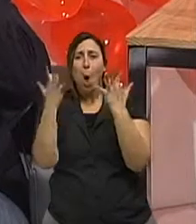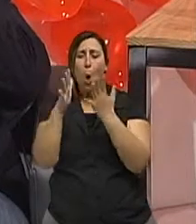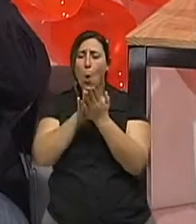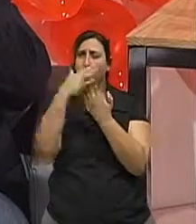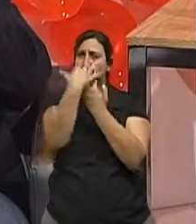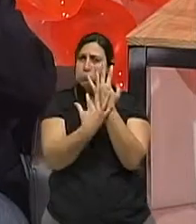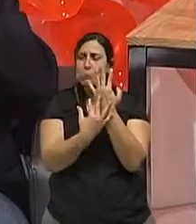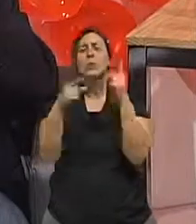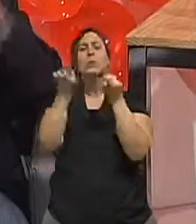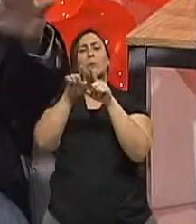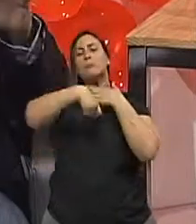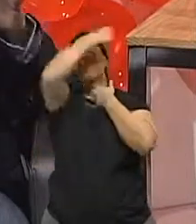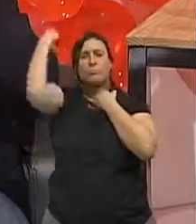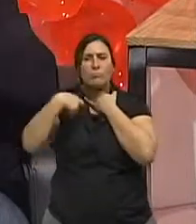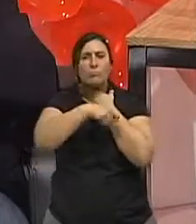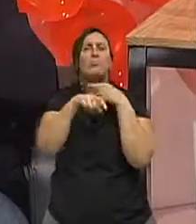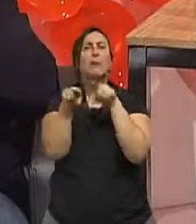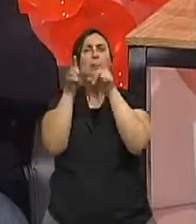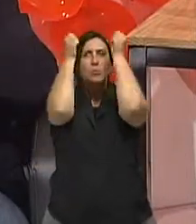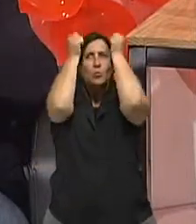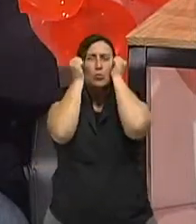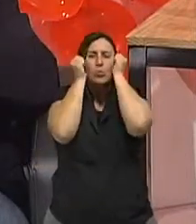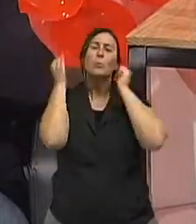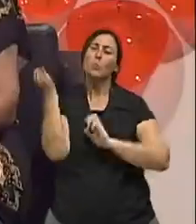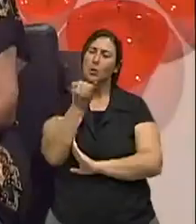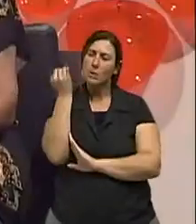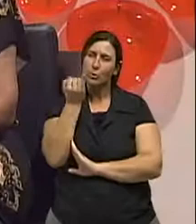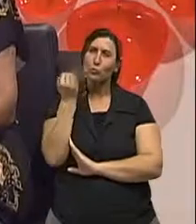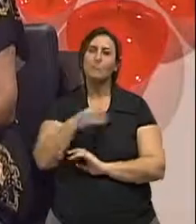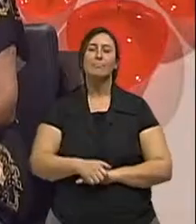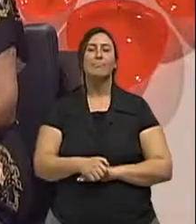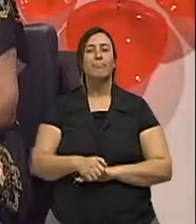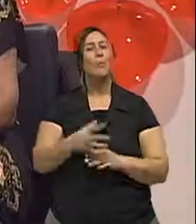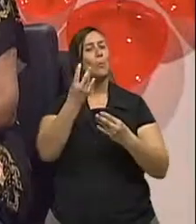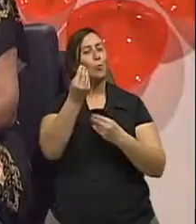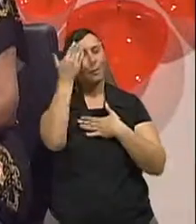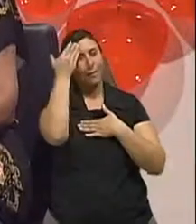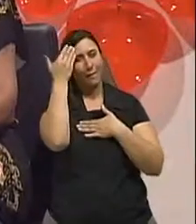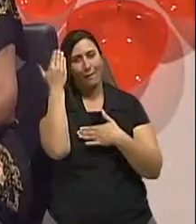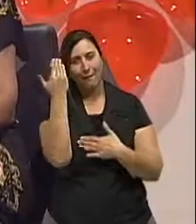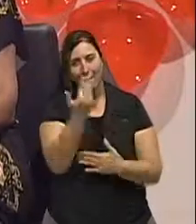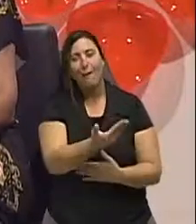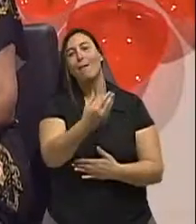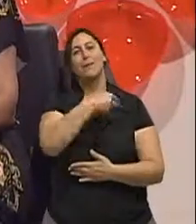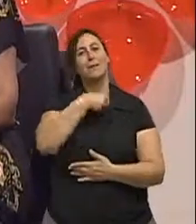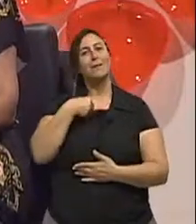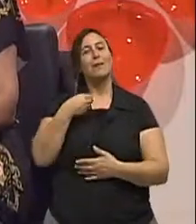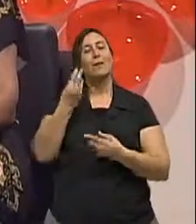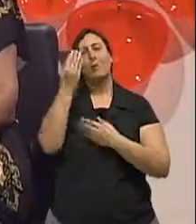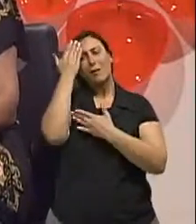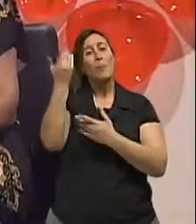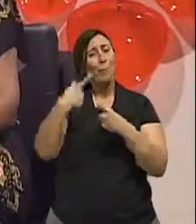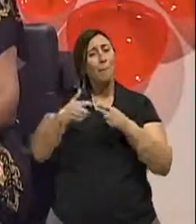Uma manta no pescoço, isso é fundamental. Maravilha. Doutor, muito obrigada também. Nós agradecemos muito toda essa informação, porque é mais